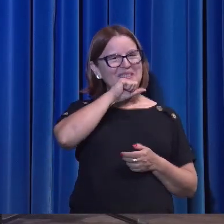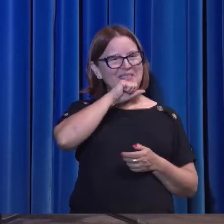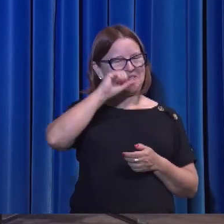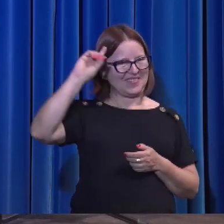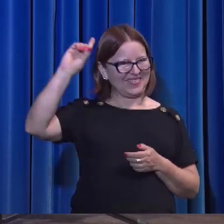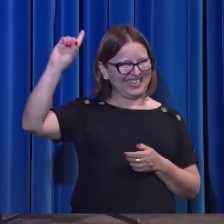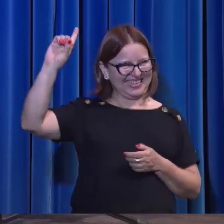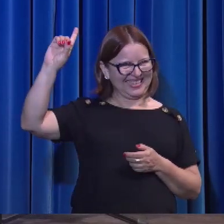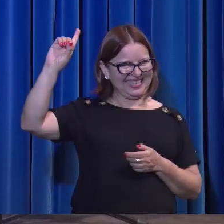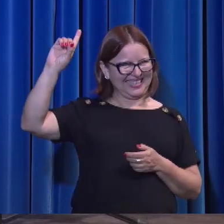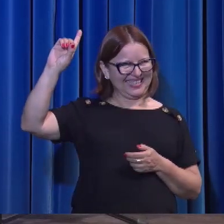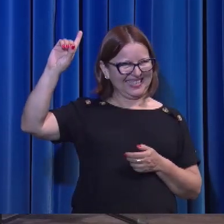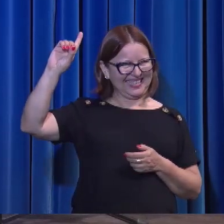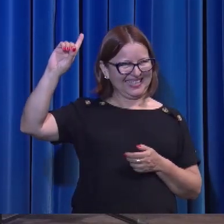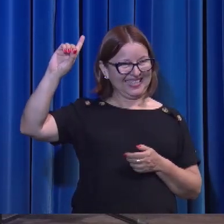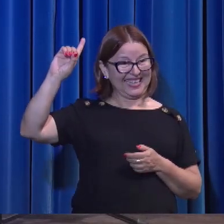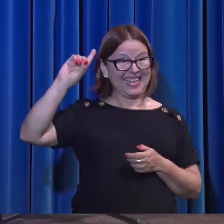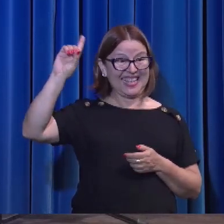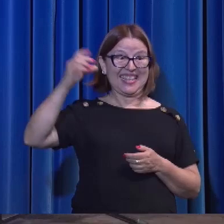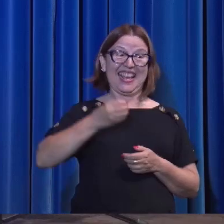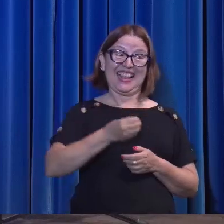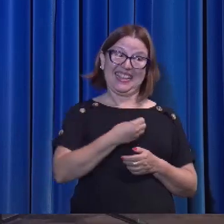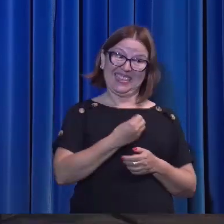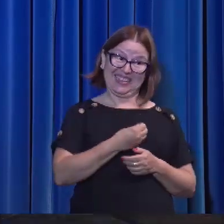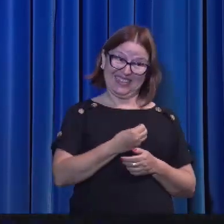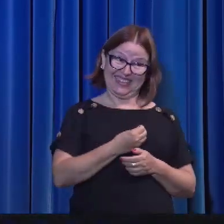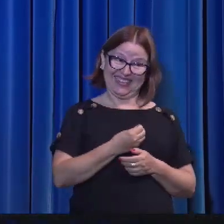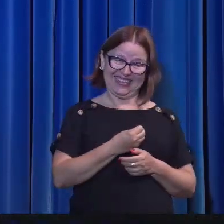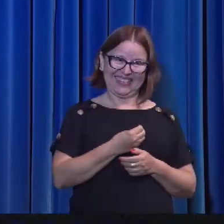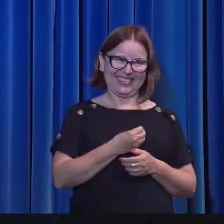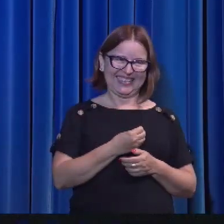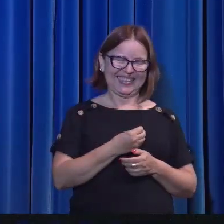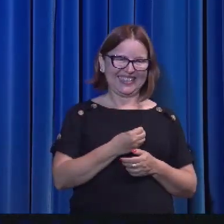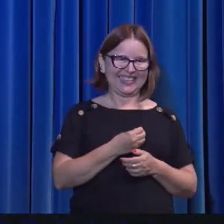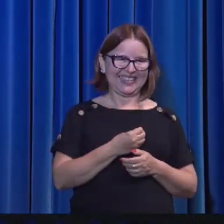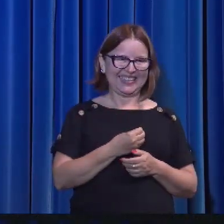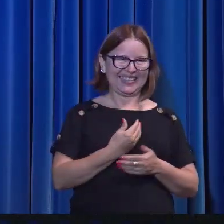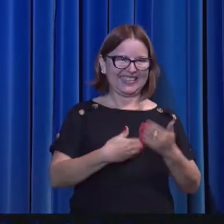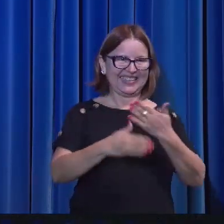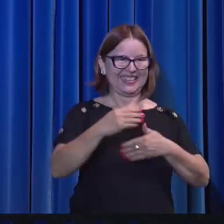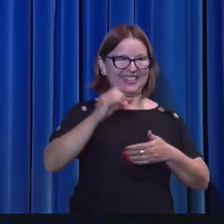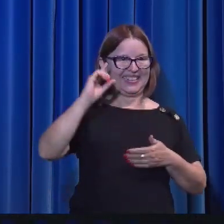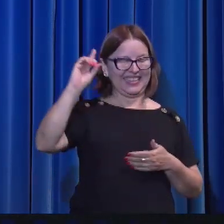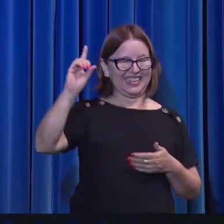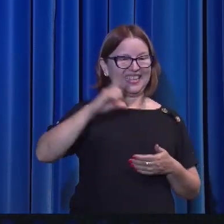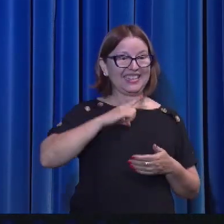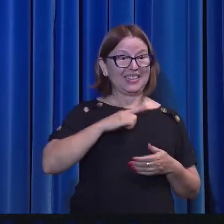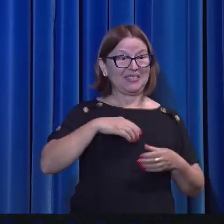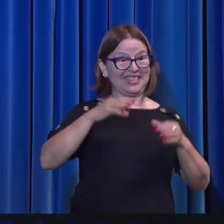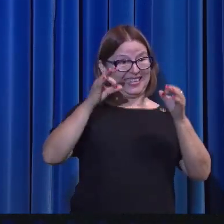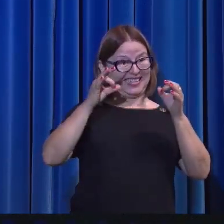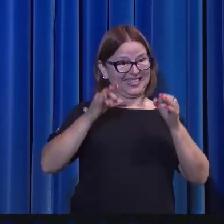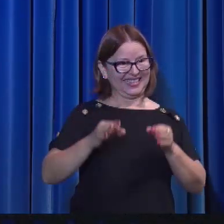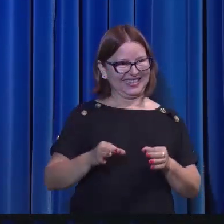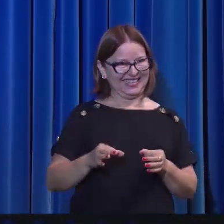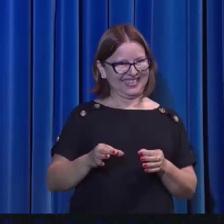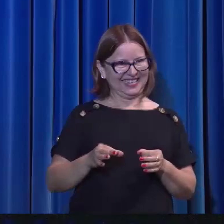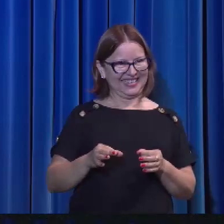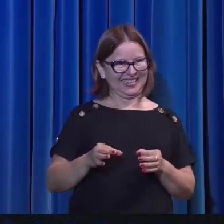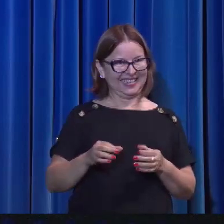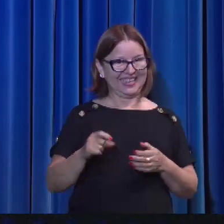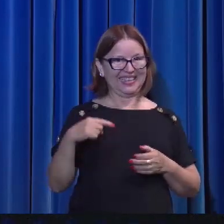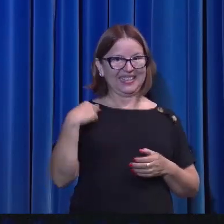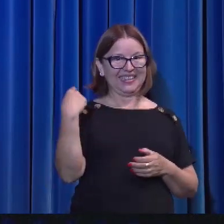E este Pai é vivo. E por ele nós temos a certeza. De que somos